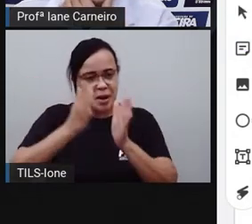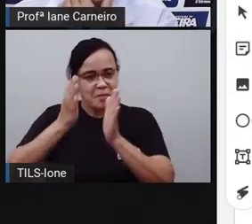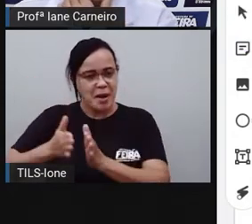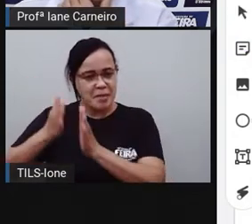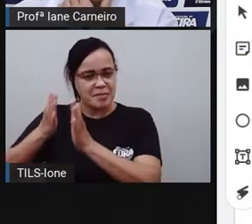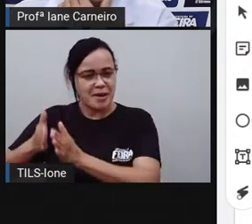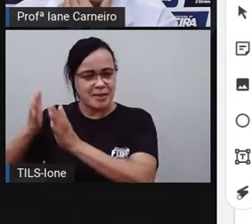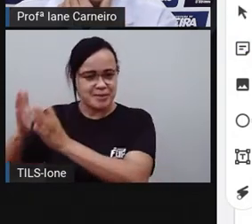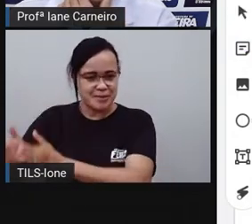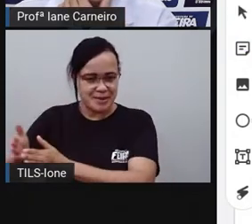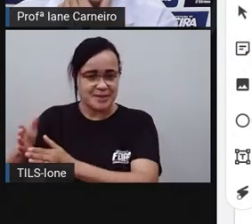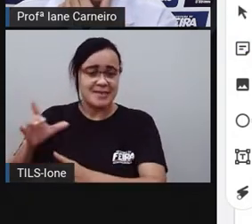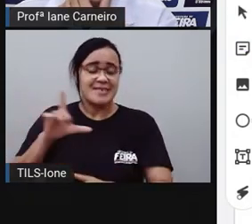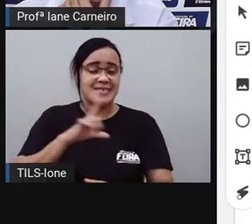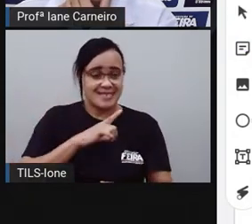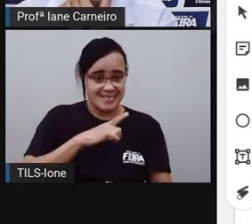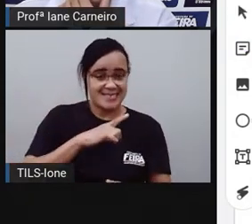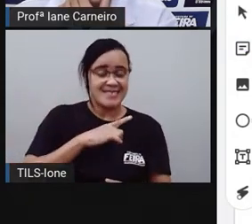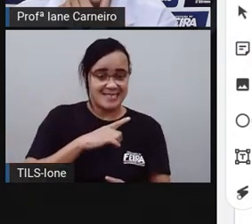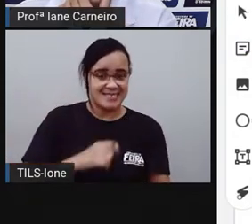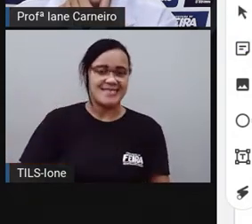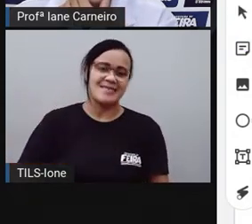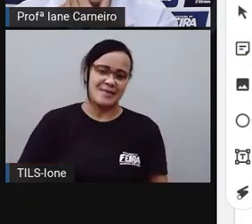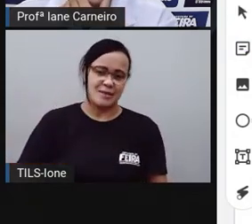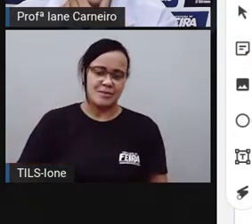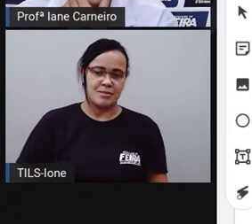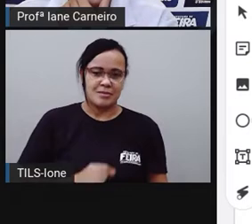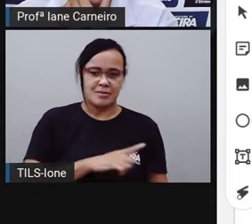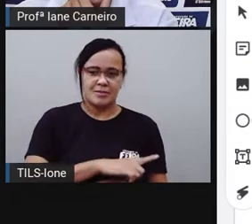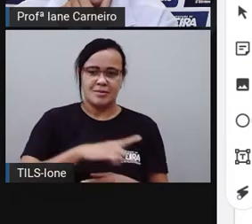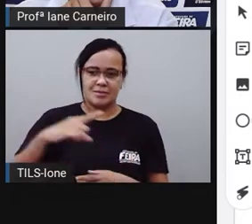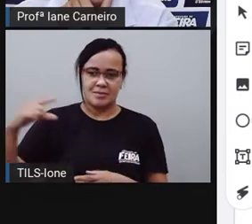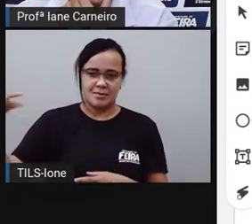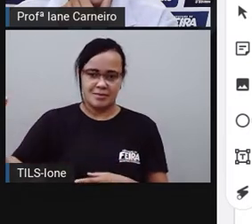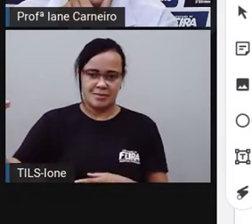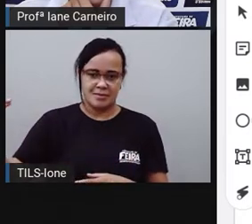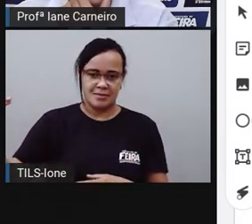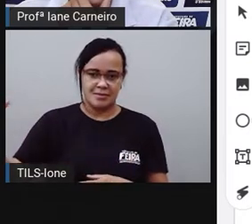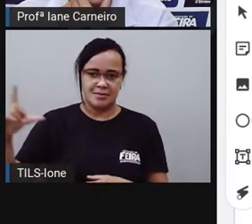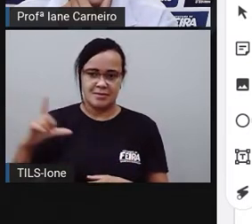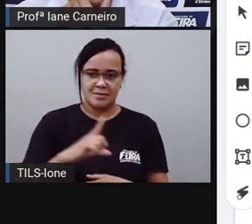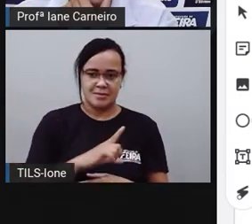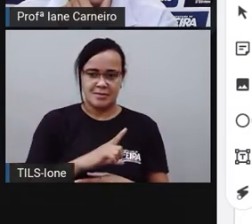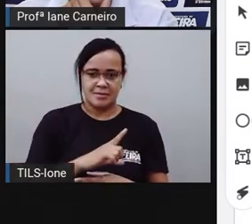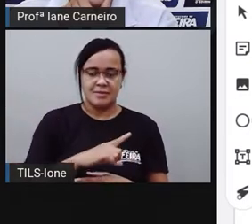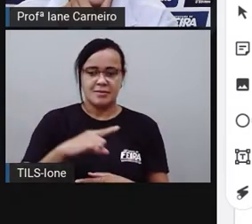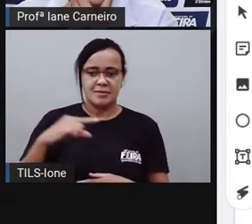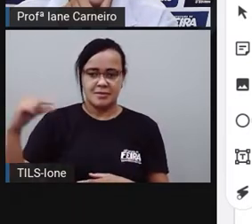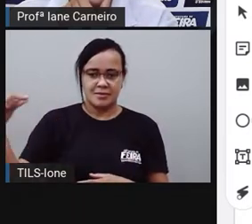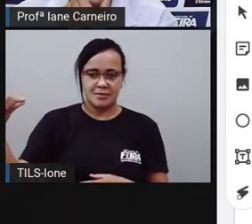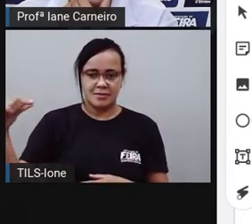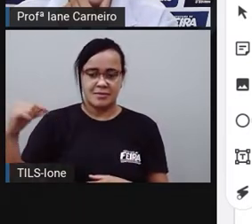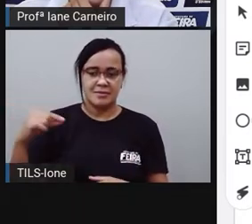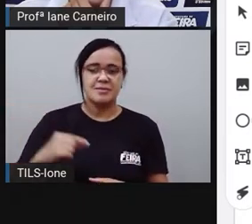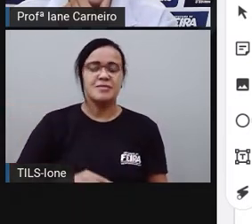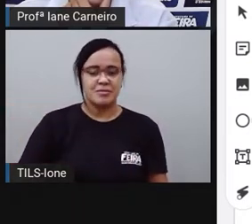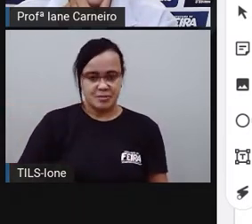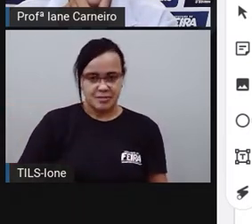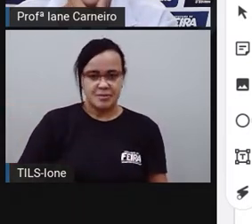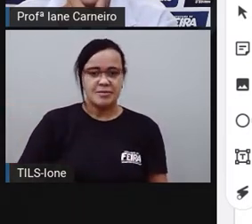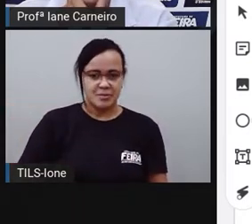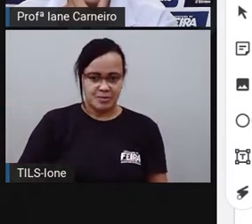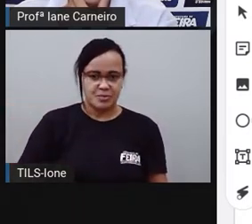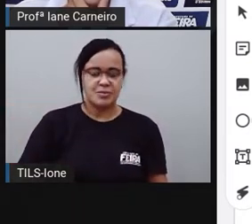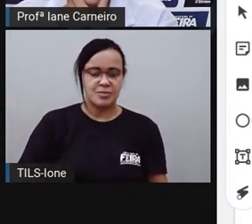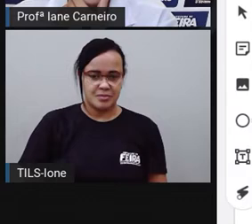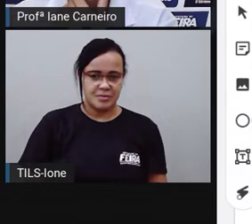crescente, ó. Do menor para o maior. Ou seja, ó, foi do menorzinho, do coelhinho, ó. Eu fiz aqui